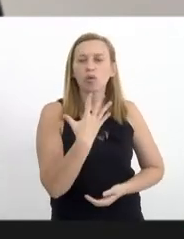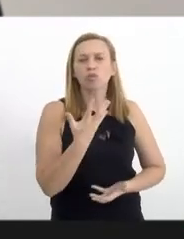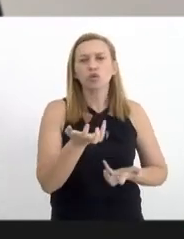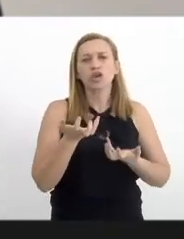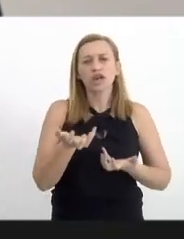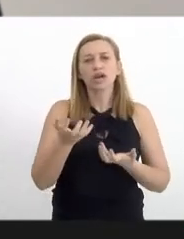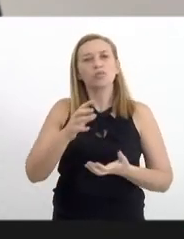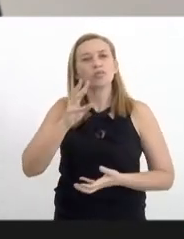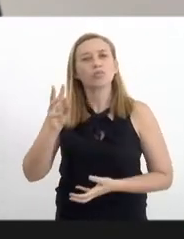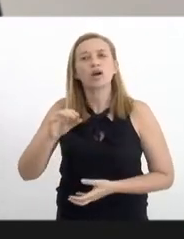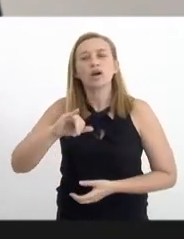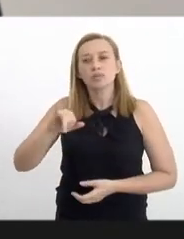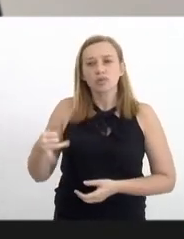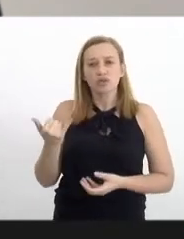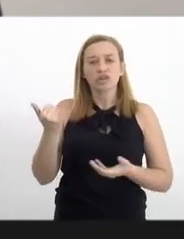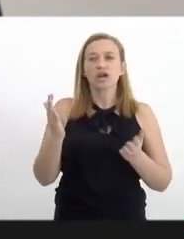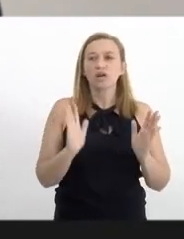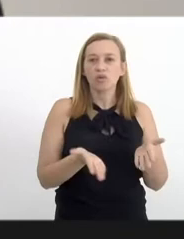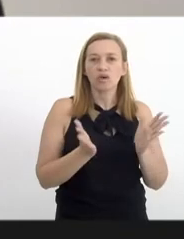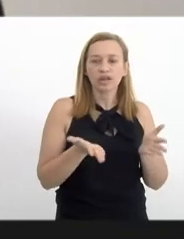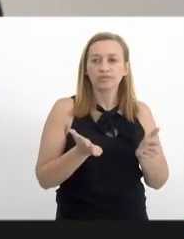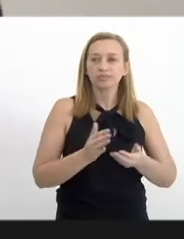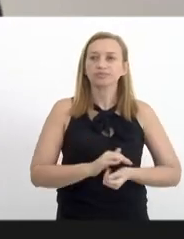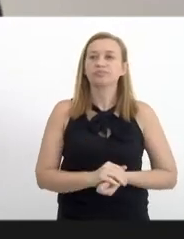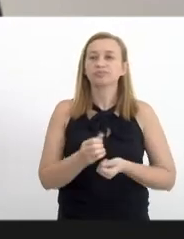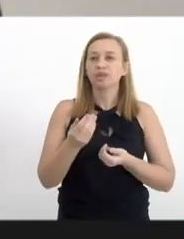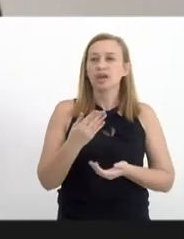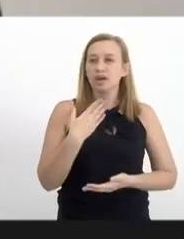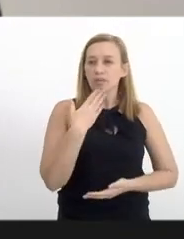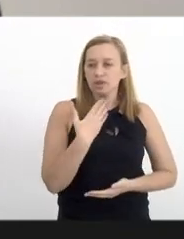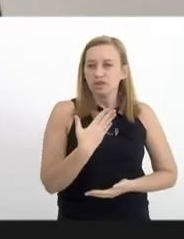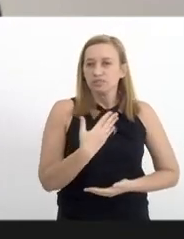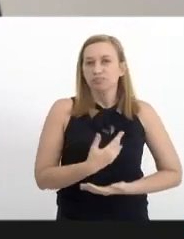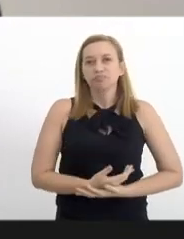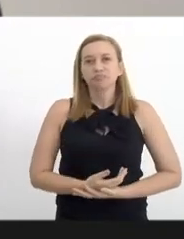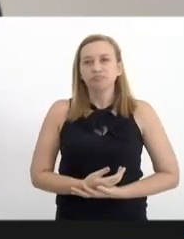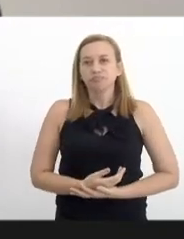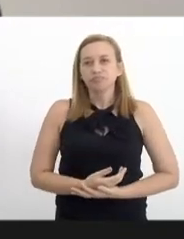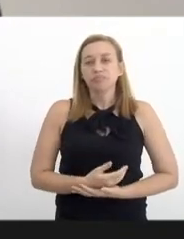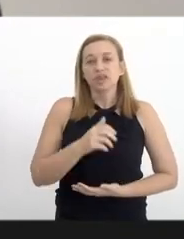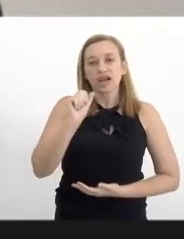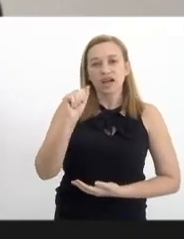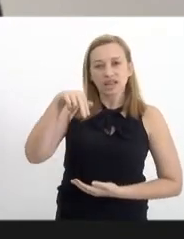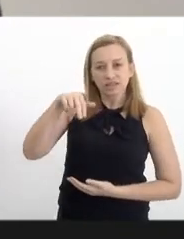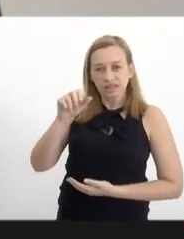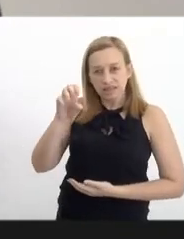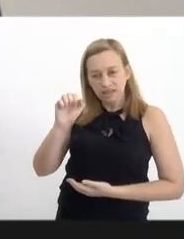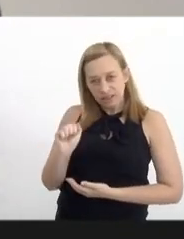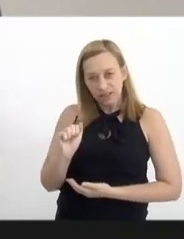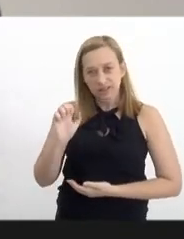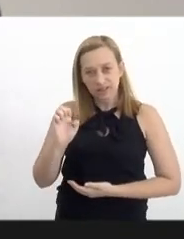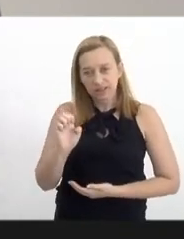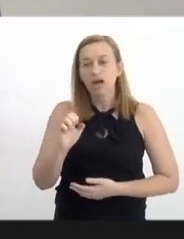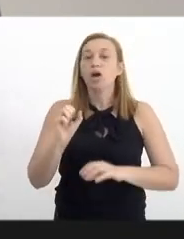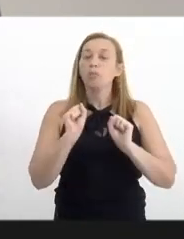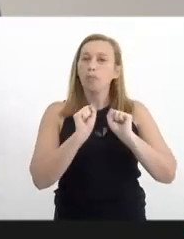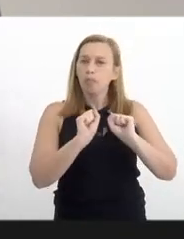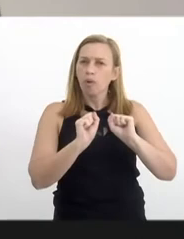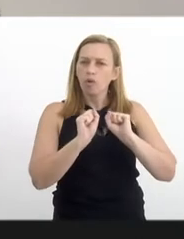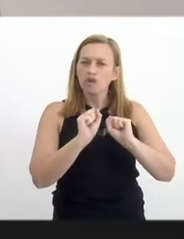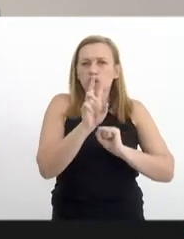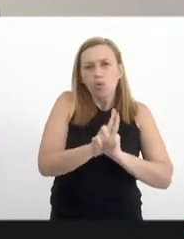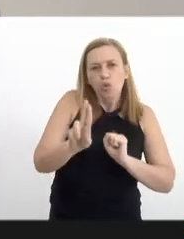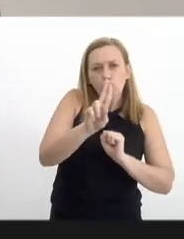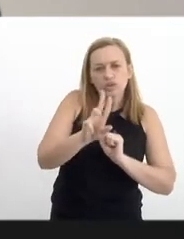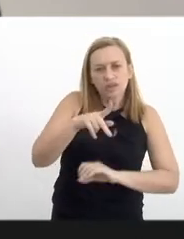quero aproveitar a oportunidade de estender a fala à Anne para que, assim, ela possa fazer o